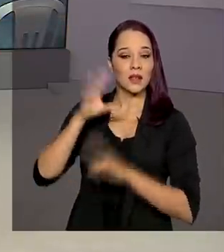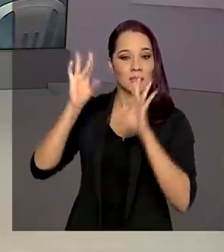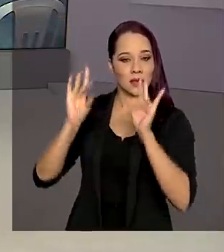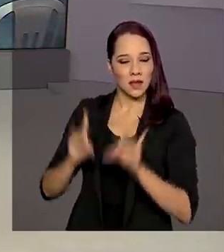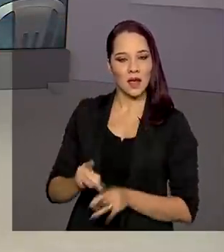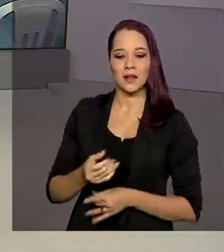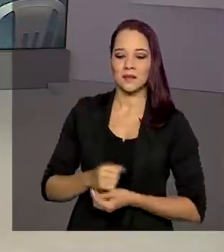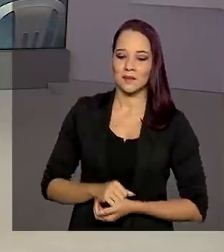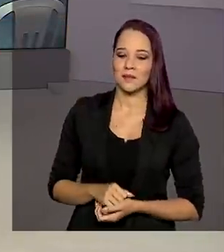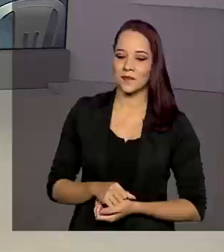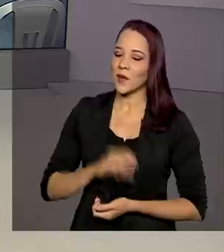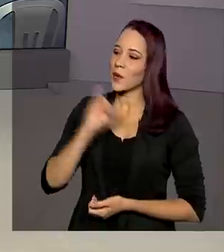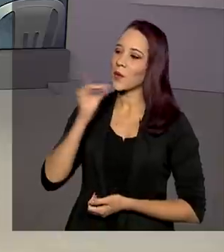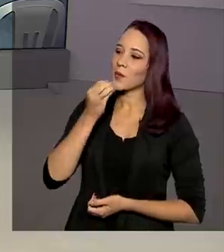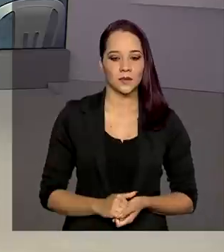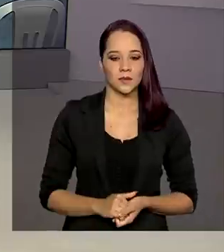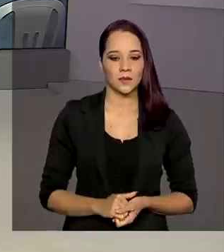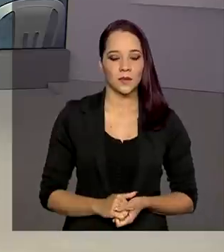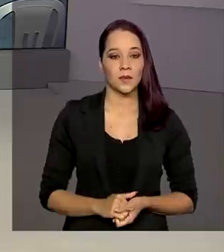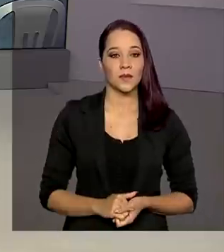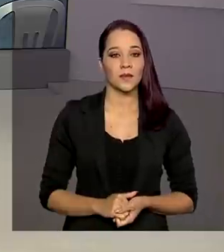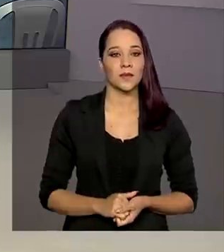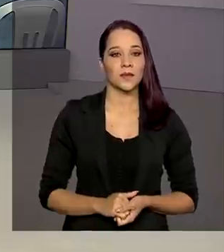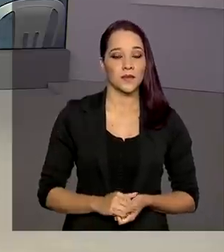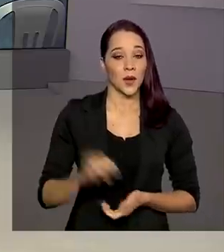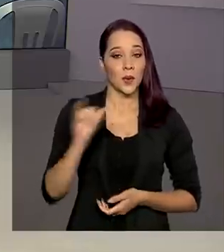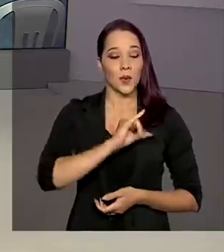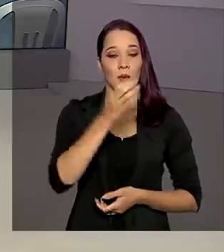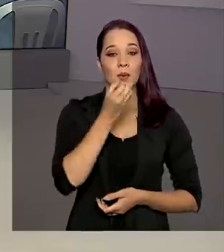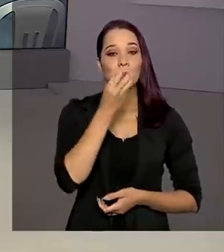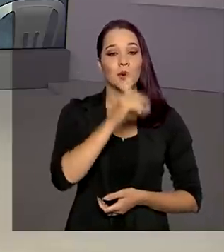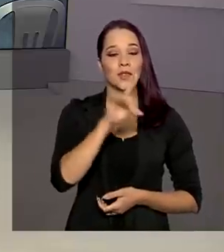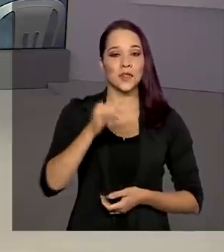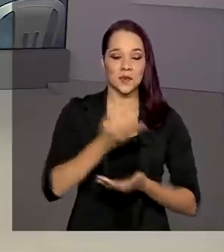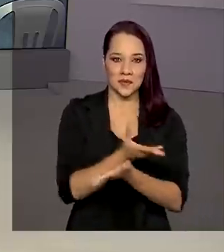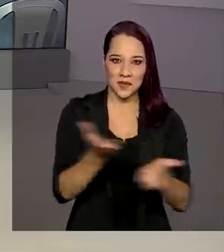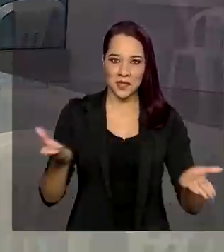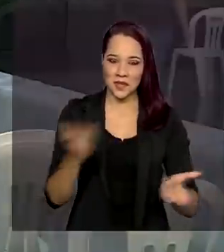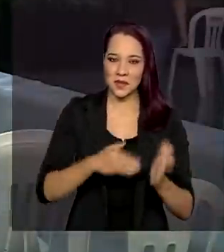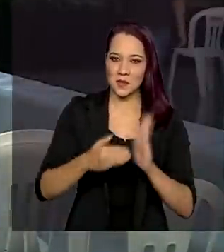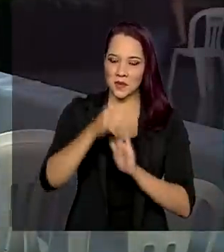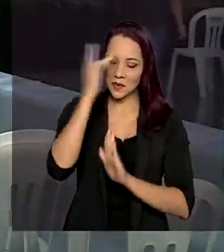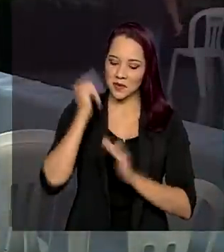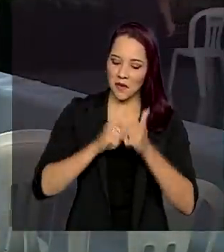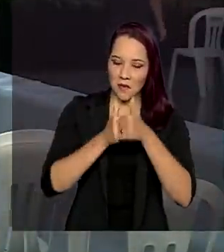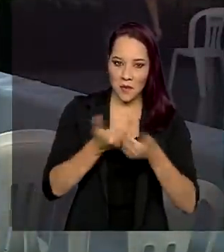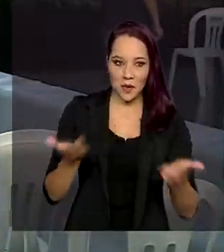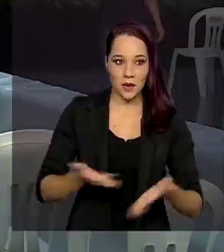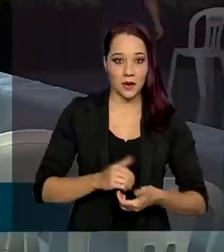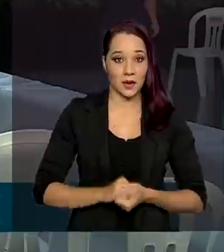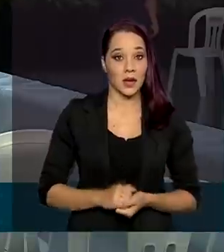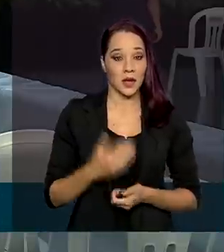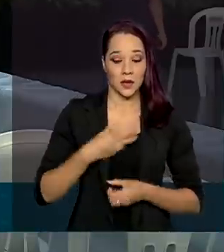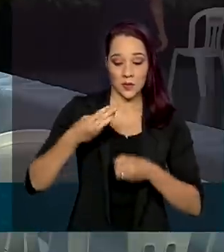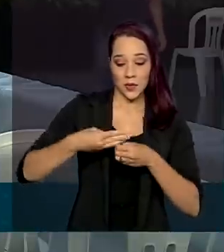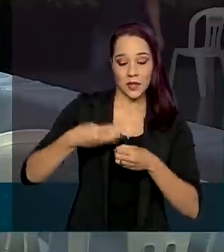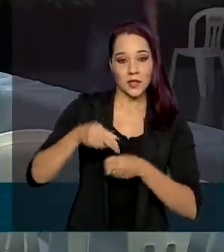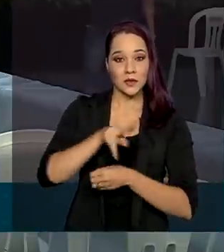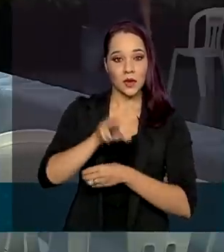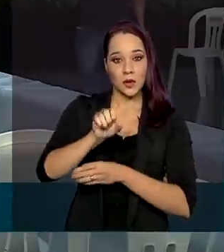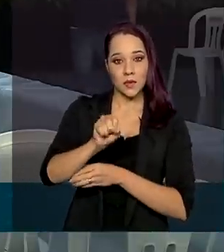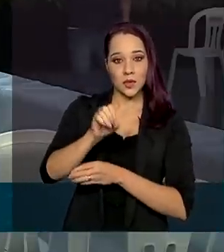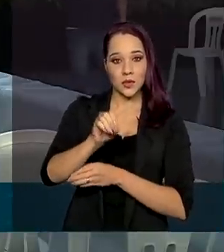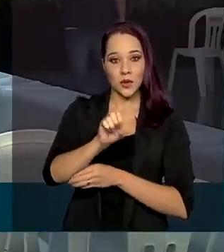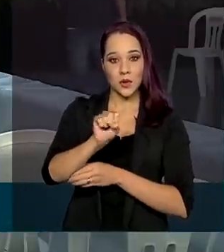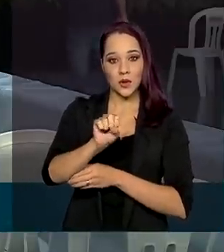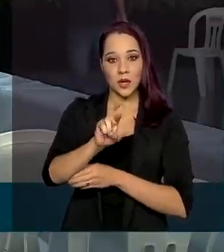detalhes pra gente. Oi Márcia, bom dia. Oi Renata, bom dia pra você, bom dia pra todos que nos acompanham. Eu estou no município de Sorriso, no norte do